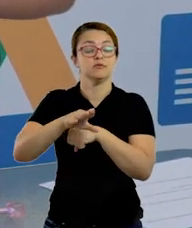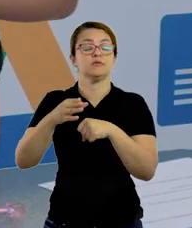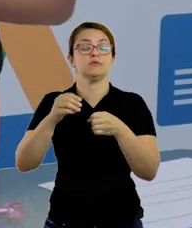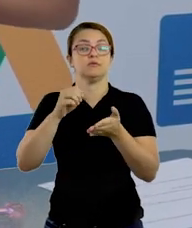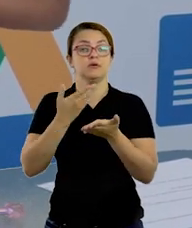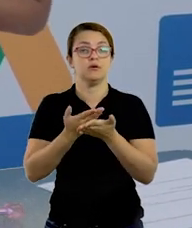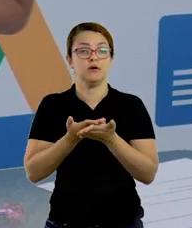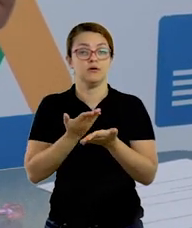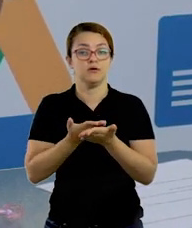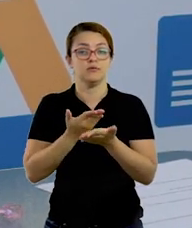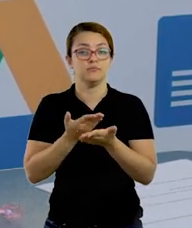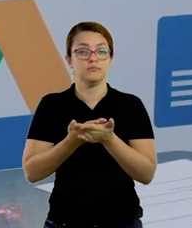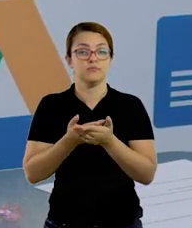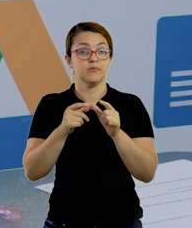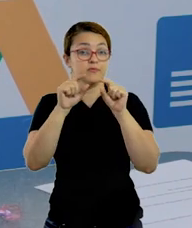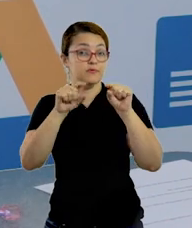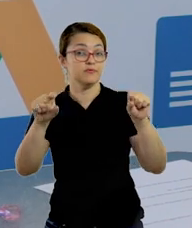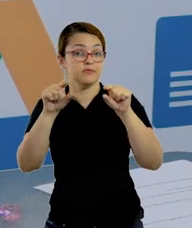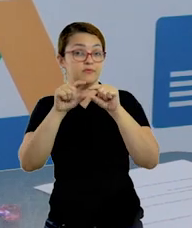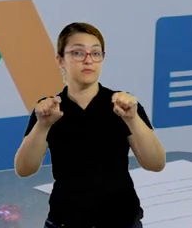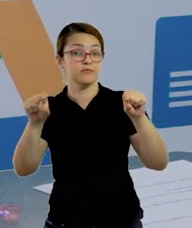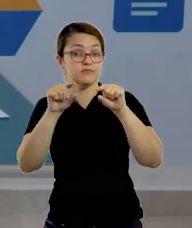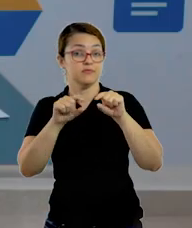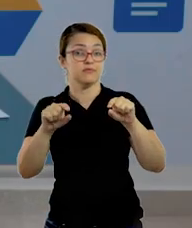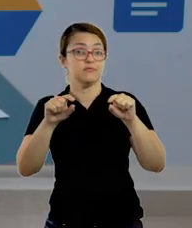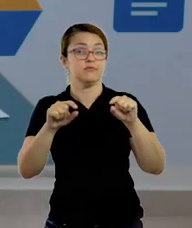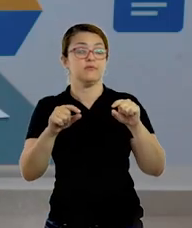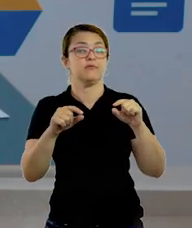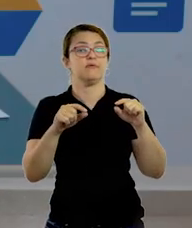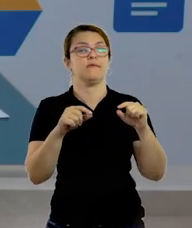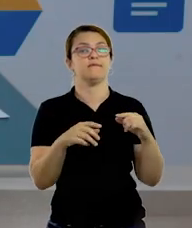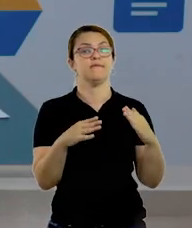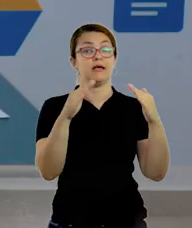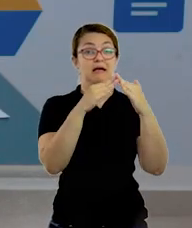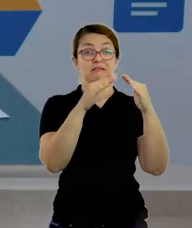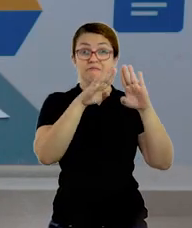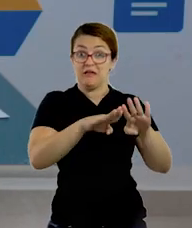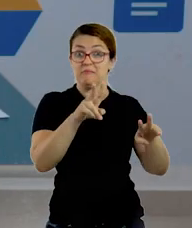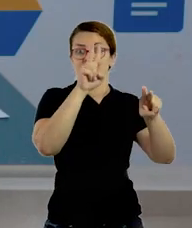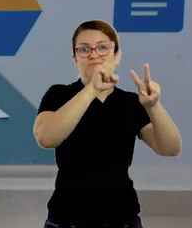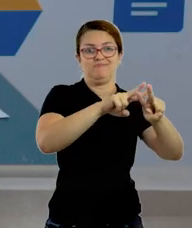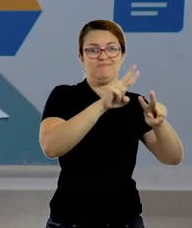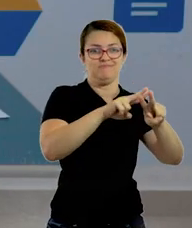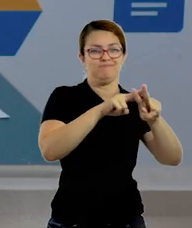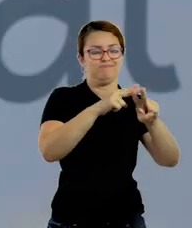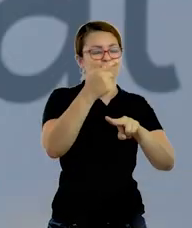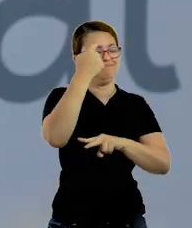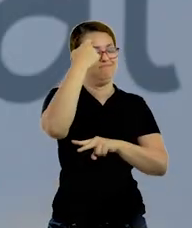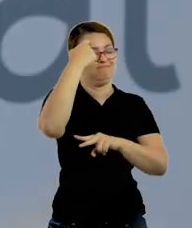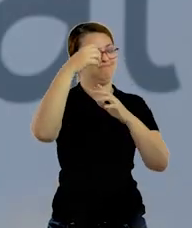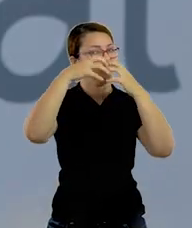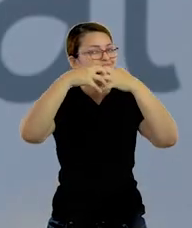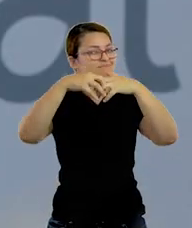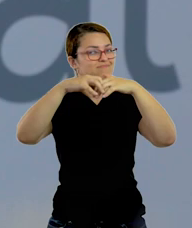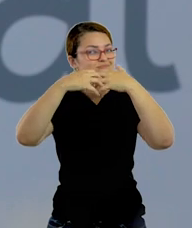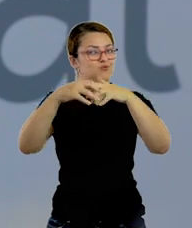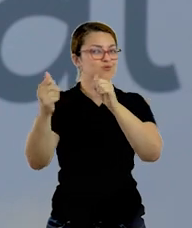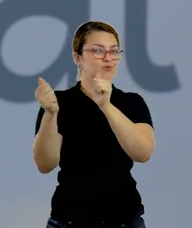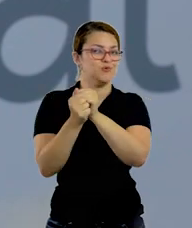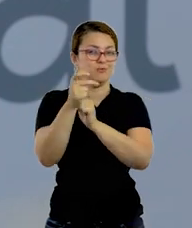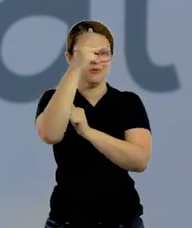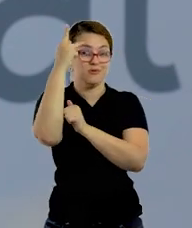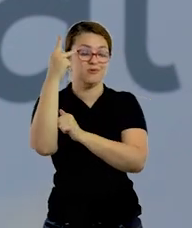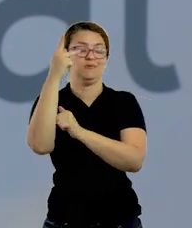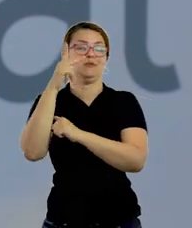de prisão. É tempo de refletir com quem você ama. Então aproveita aí esse momento com a pessoa que você ama, tá bom? Não esquece de